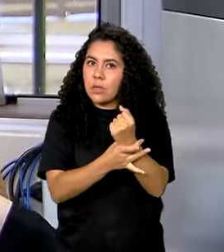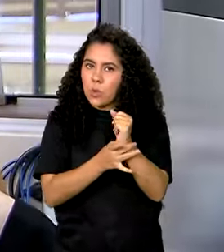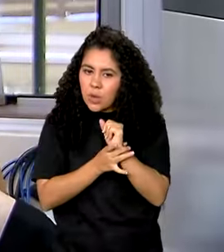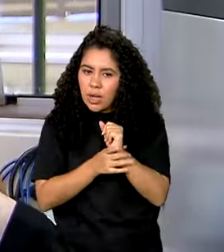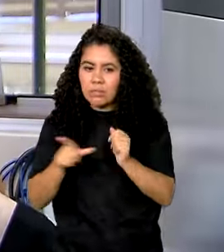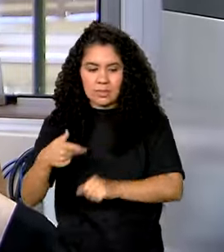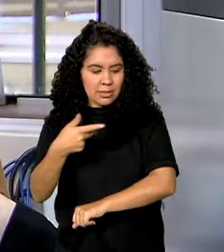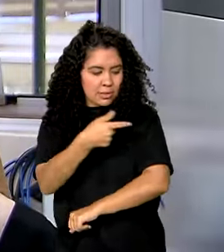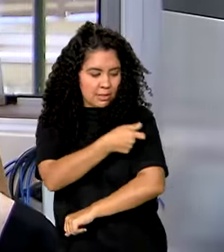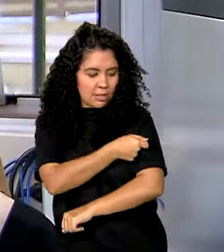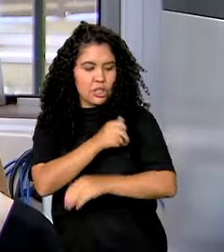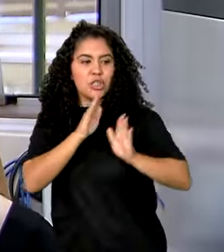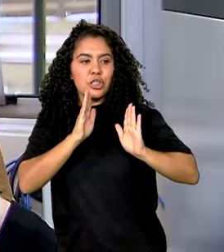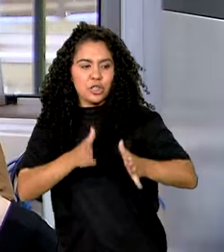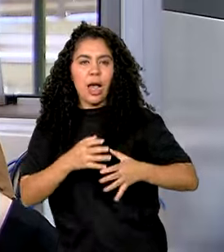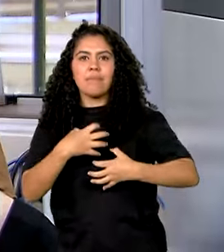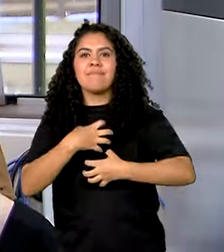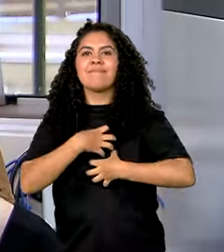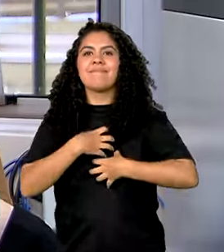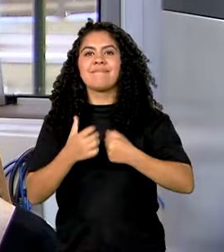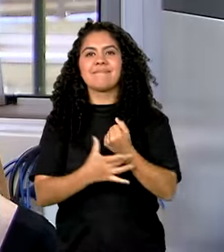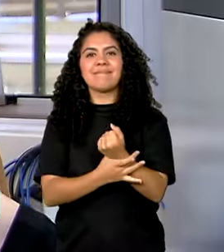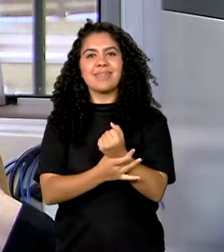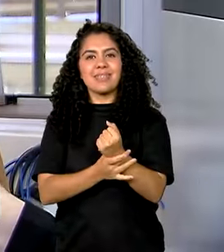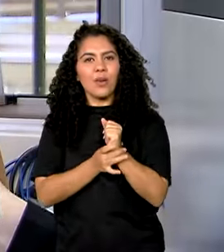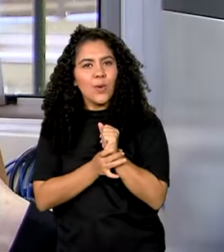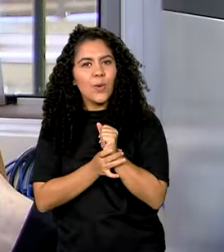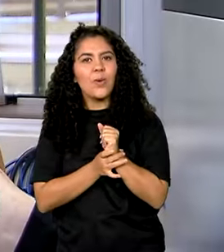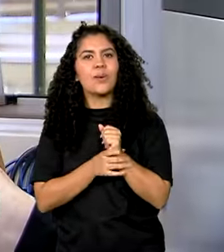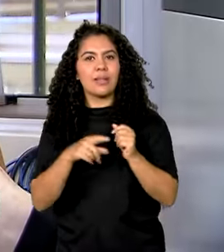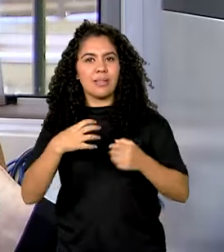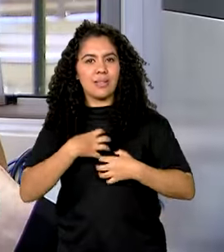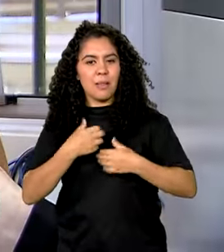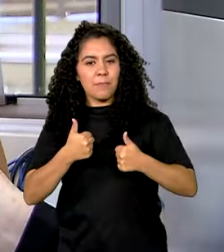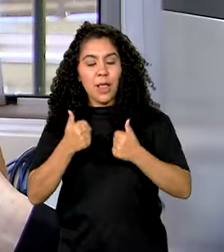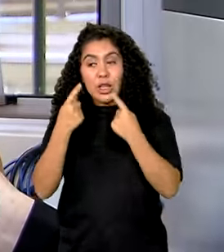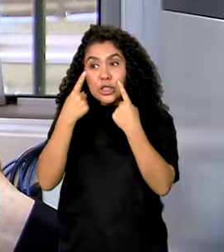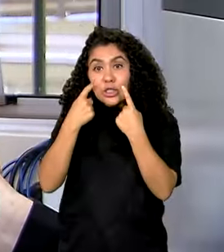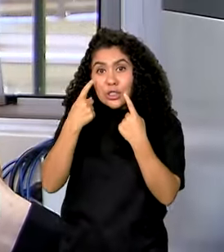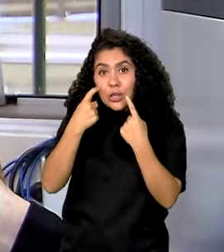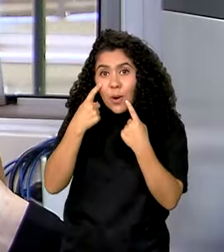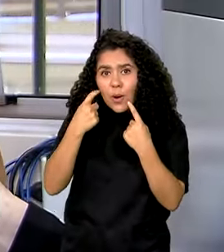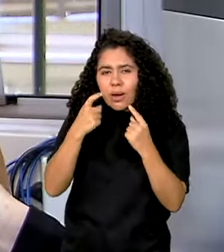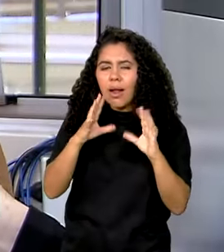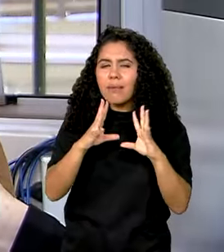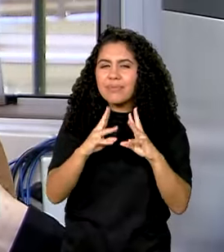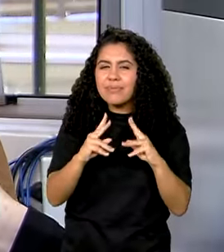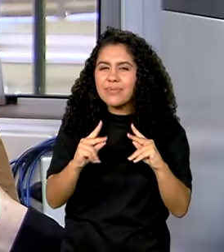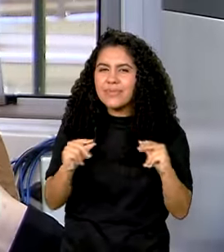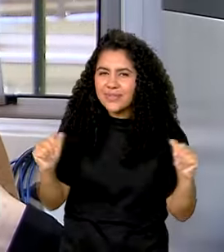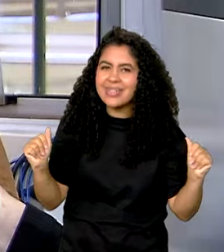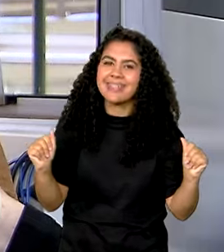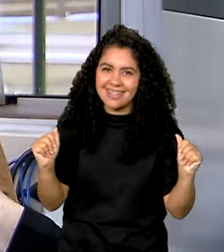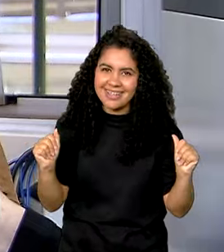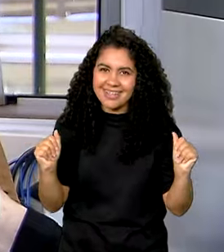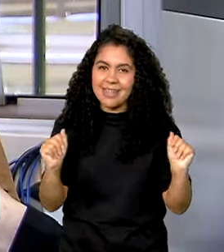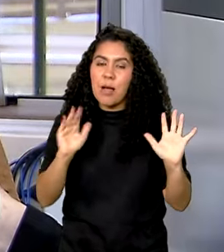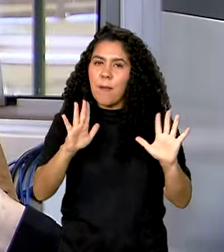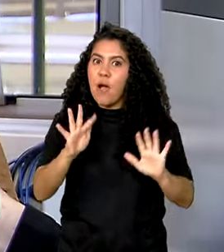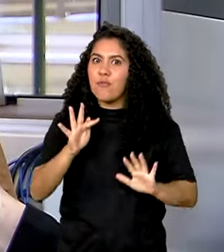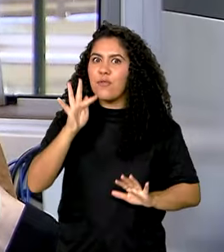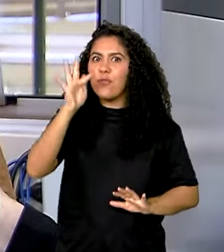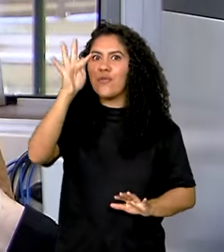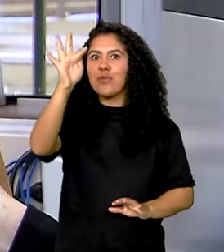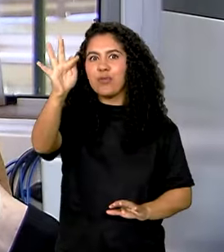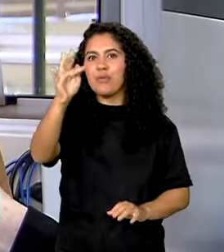vacinado, gente já tem a segurança que o bebê já vai estar seguro, já vai estar bem. O choro é momentâneo, mas no futuro ele